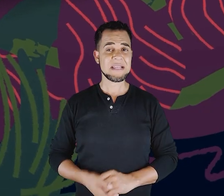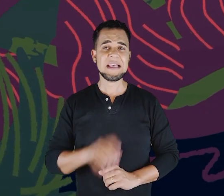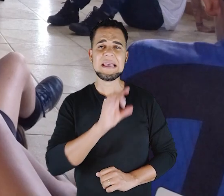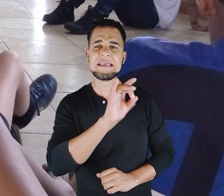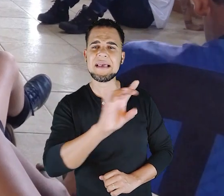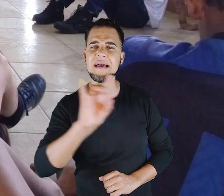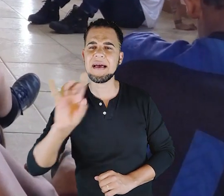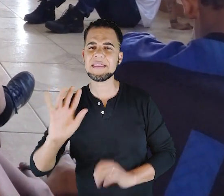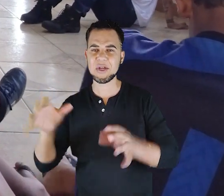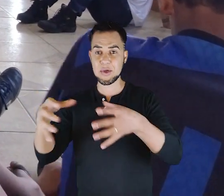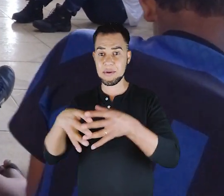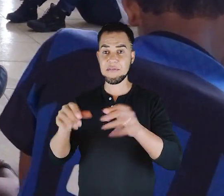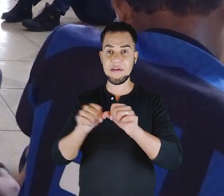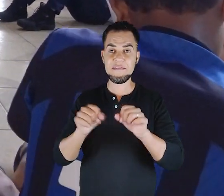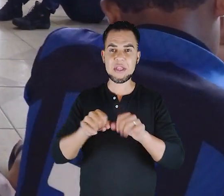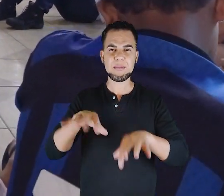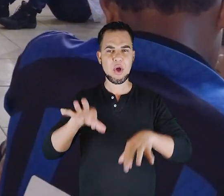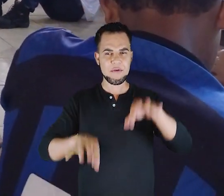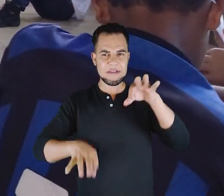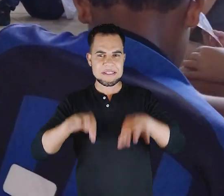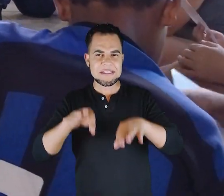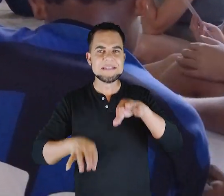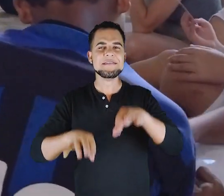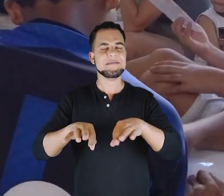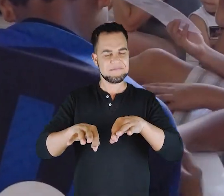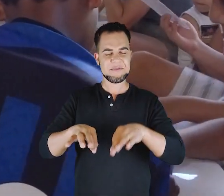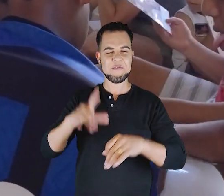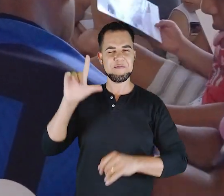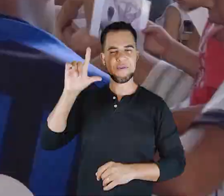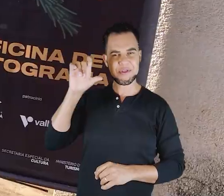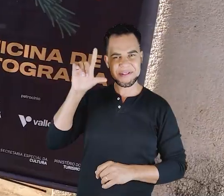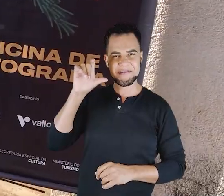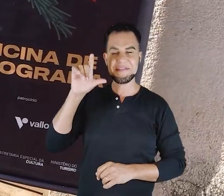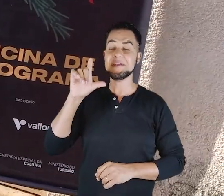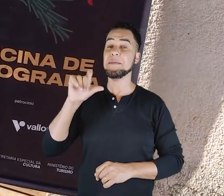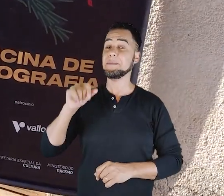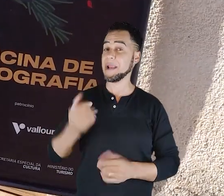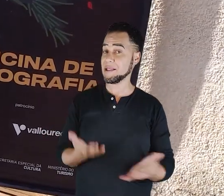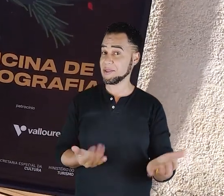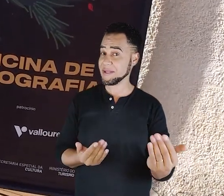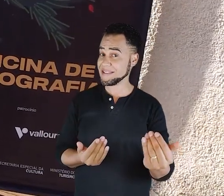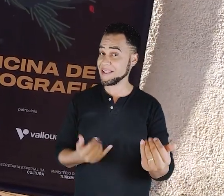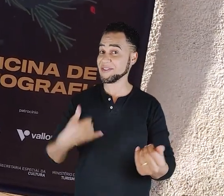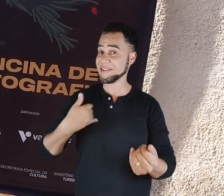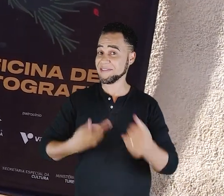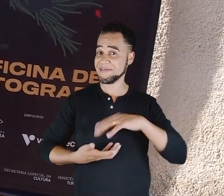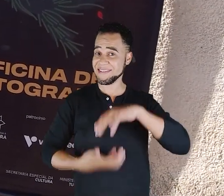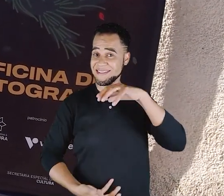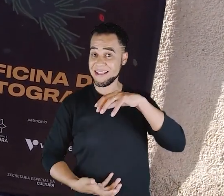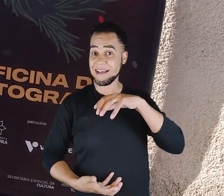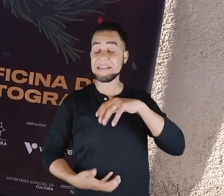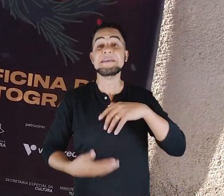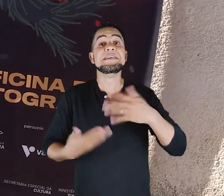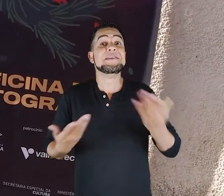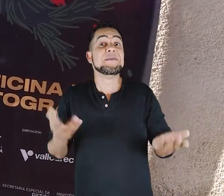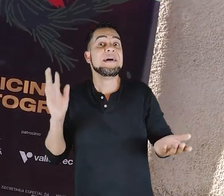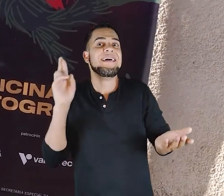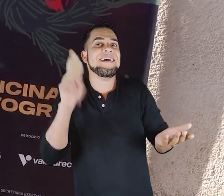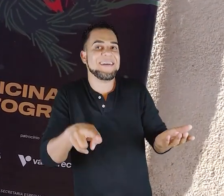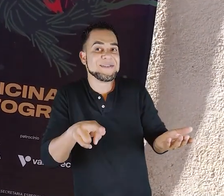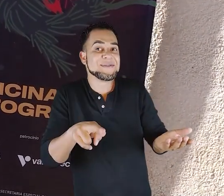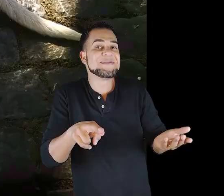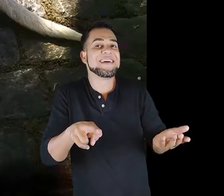Em cada comunidade foi realizada uma oficina de fotografia para os adolescentes e terceira idade. O resultado dessa